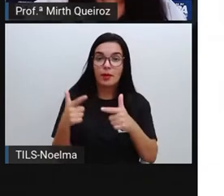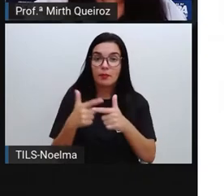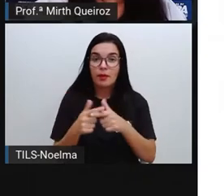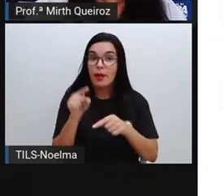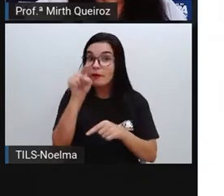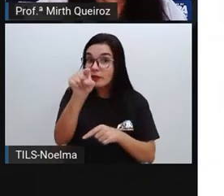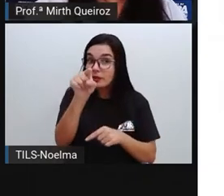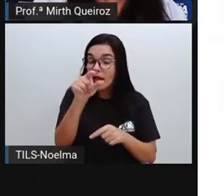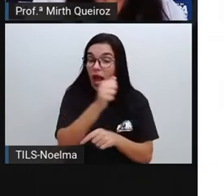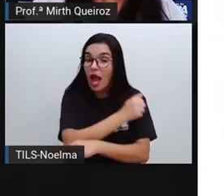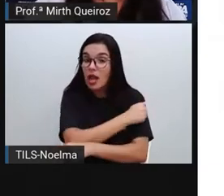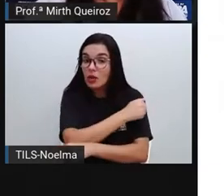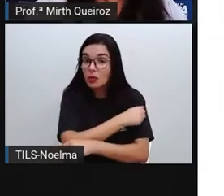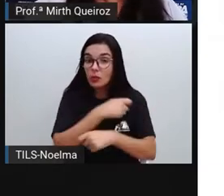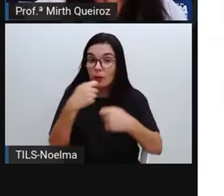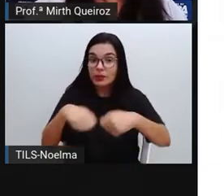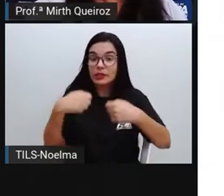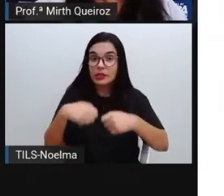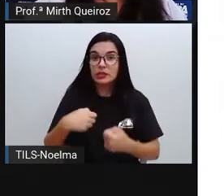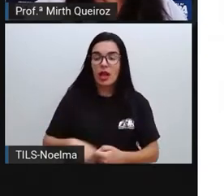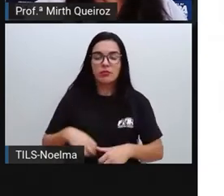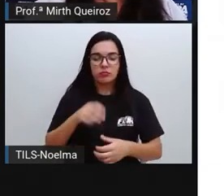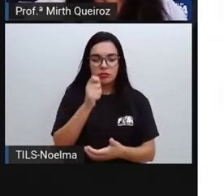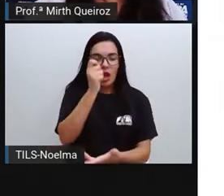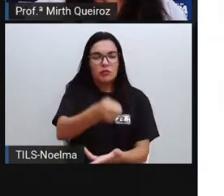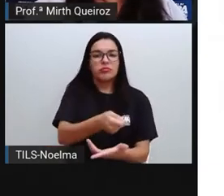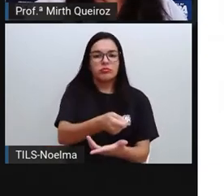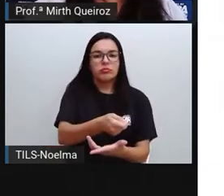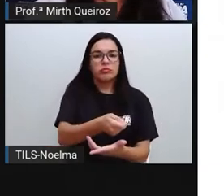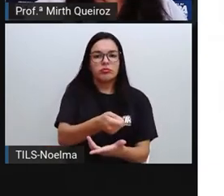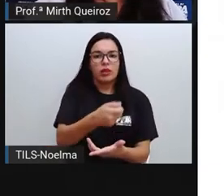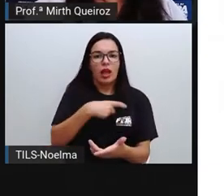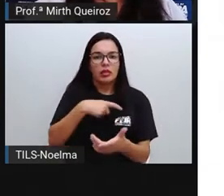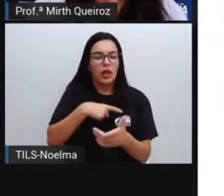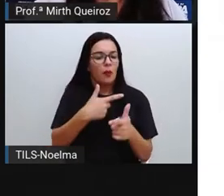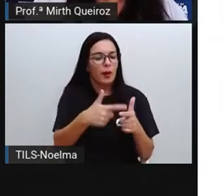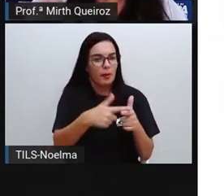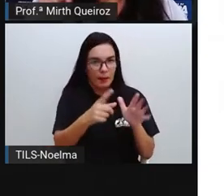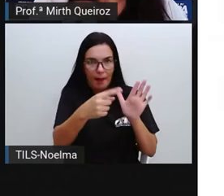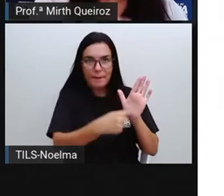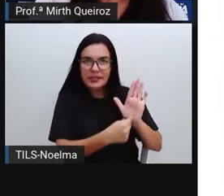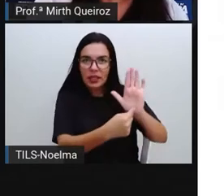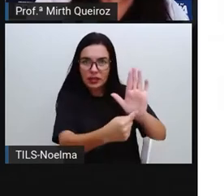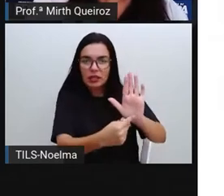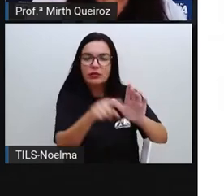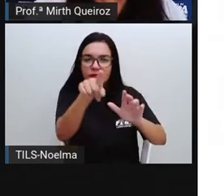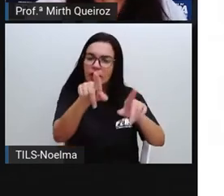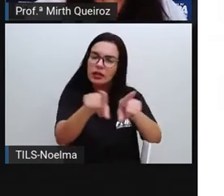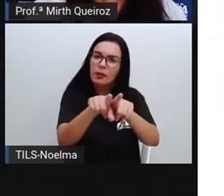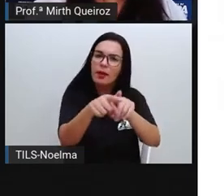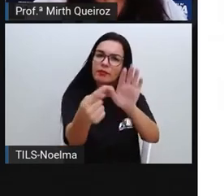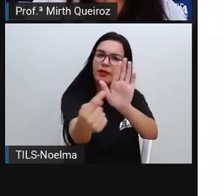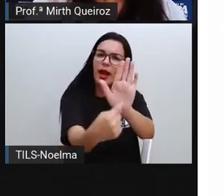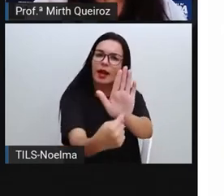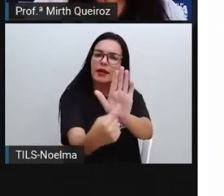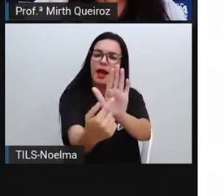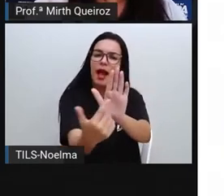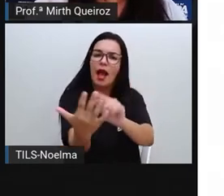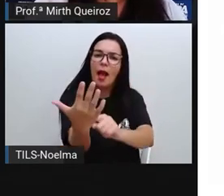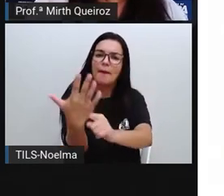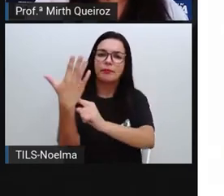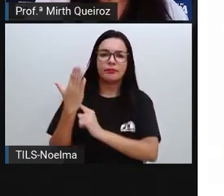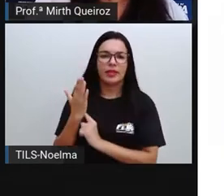você, estudante, se posicione diante dessas situações apresentadas e apresente para a gente aí algumas